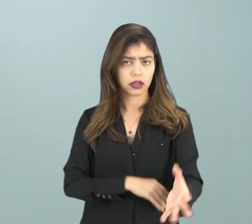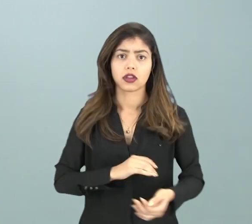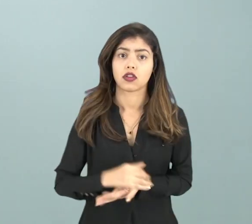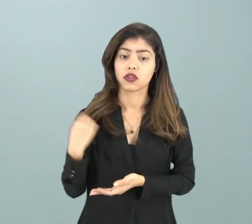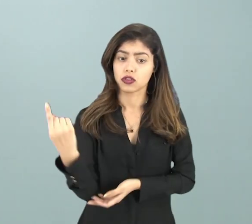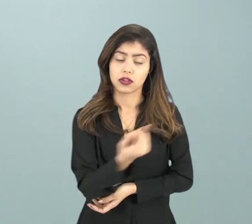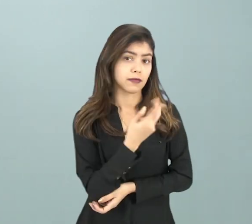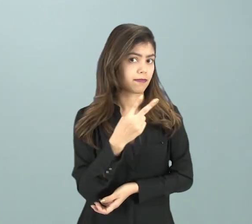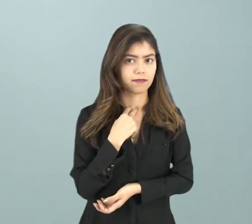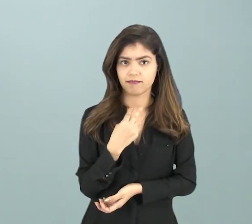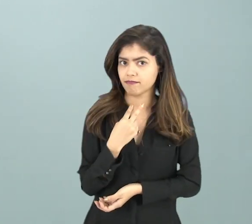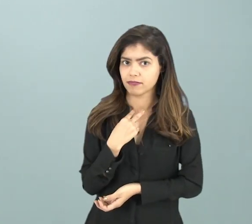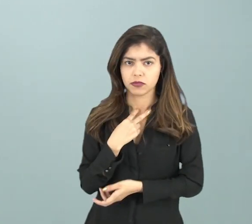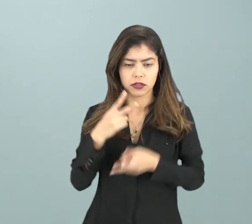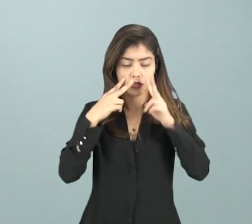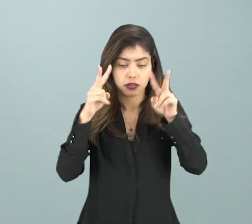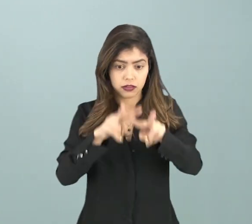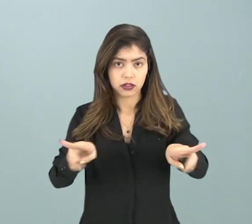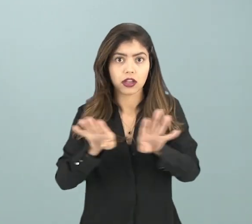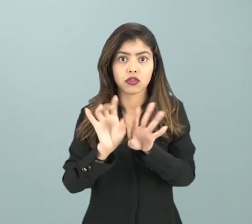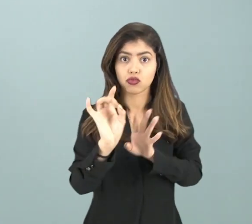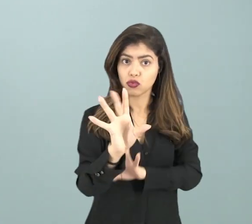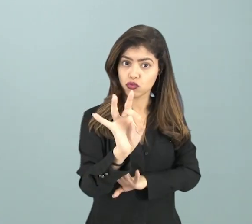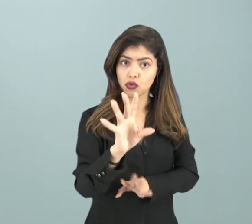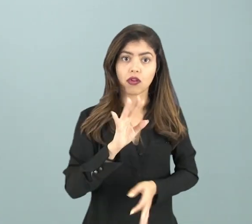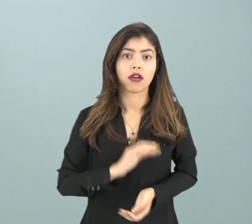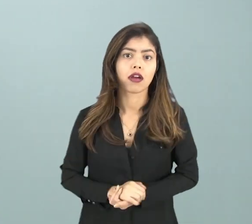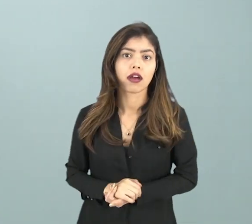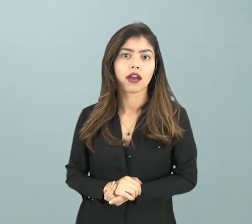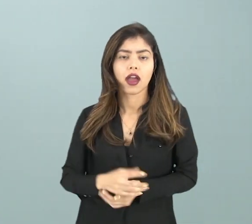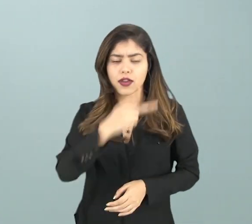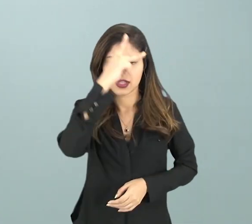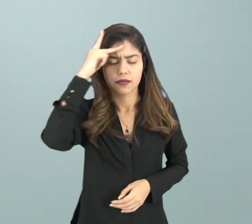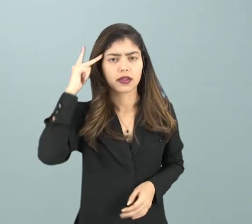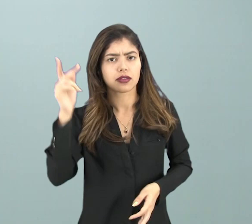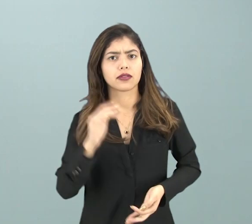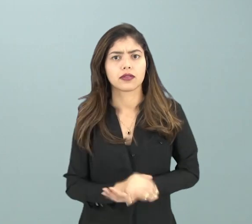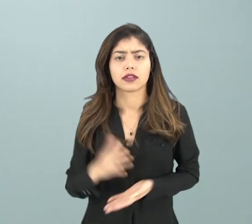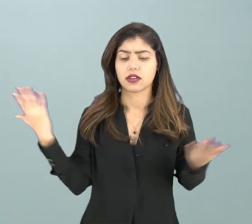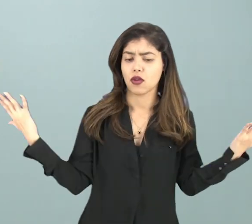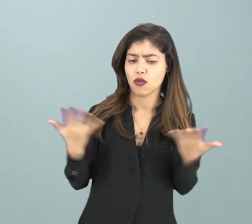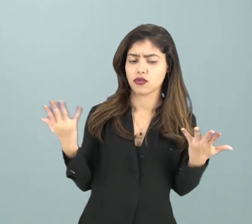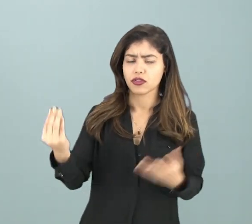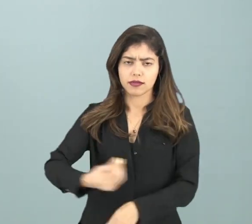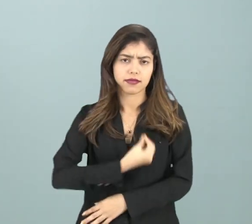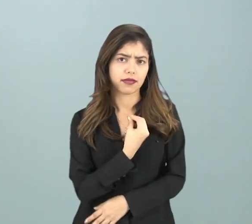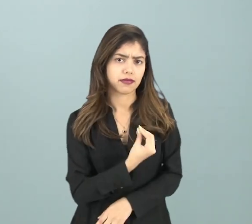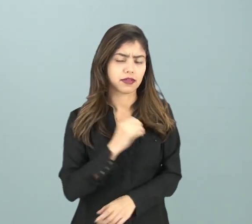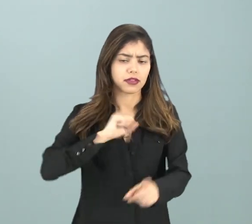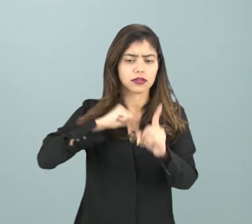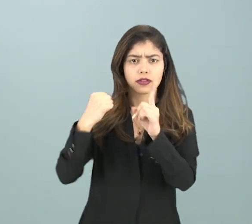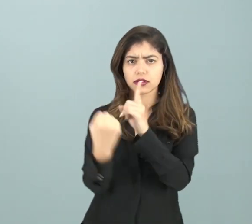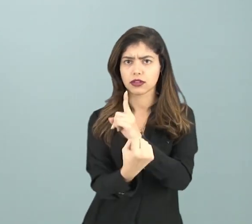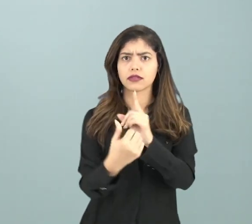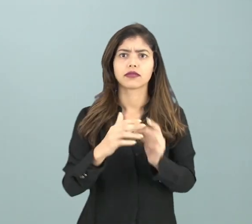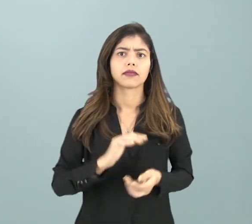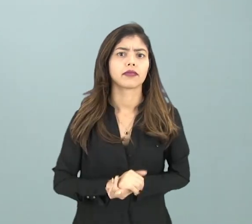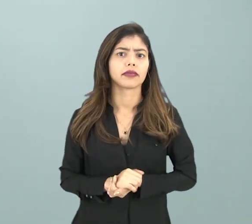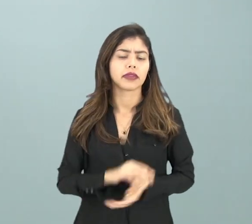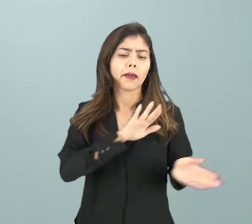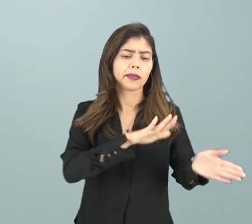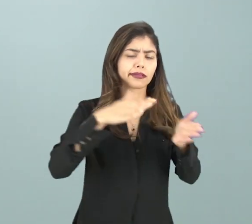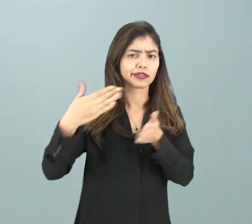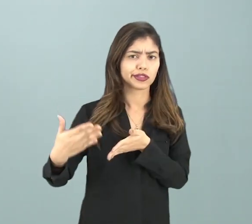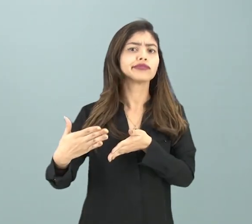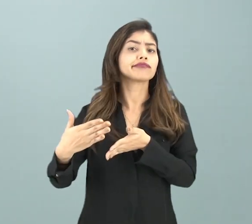nós não podemos vislumbrar somente as pessoas que atualmente vivem na sociedade. A